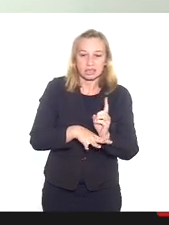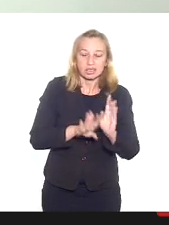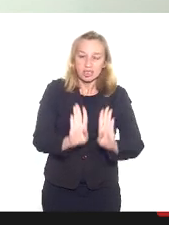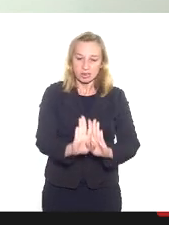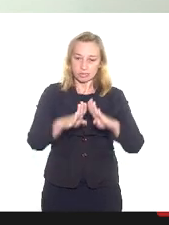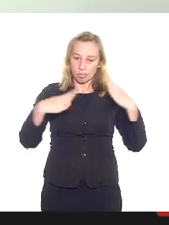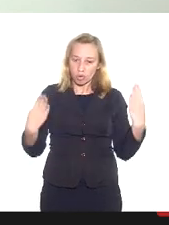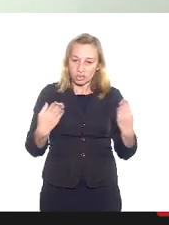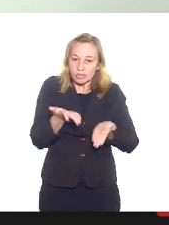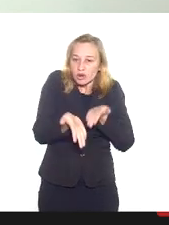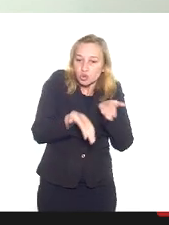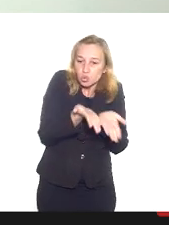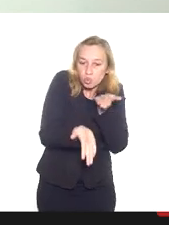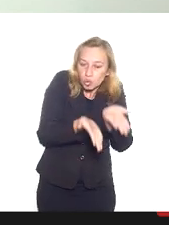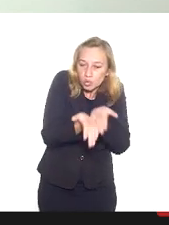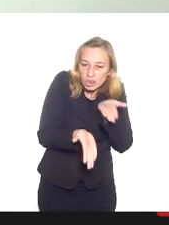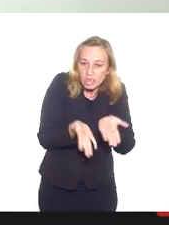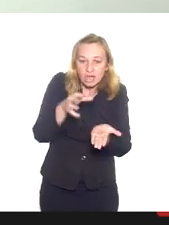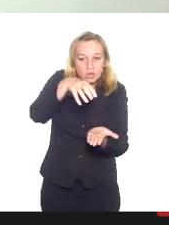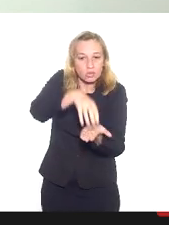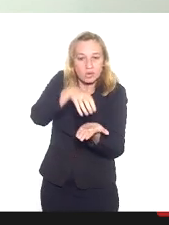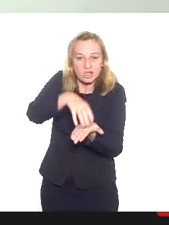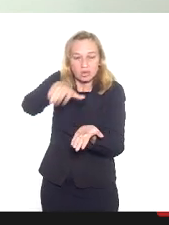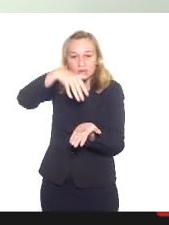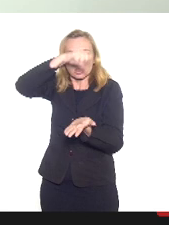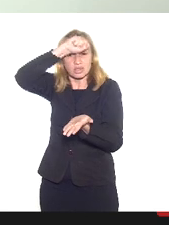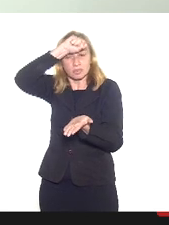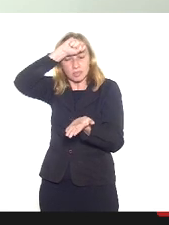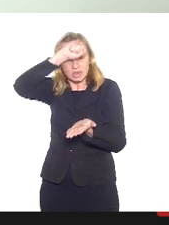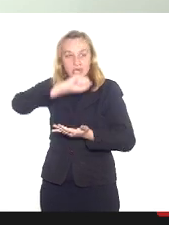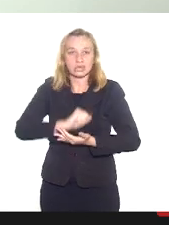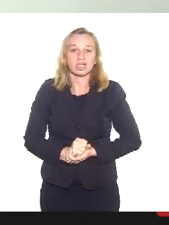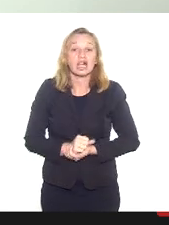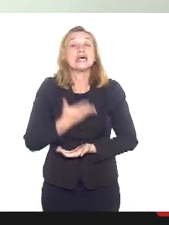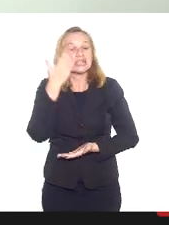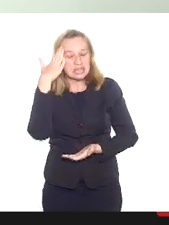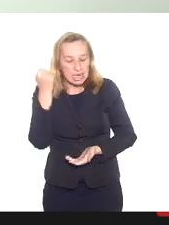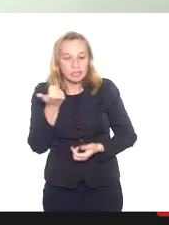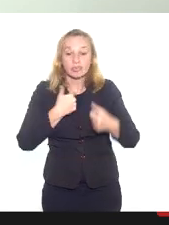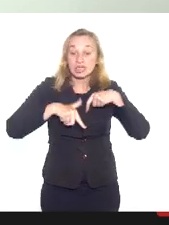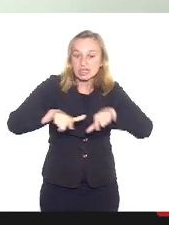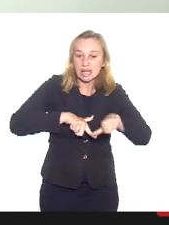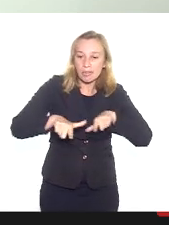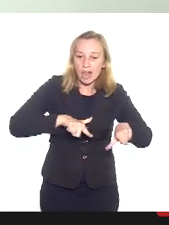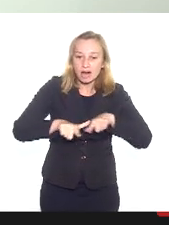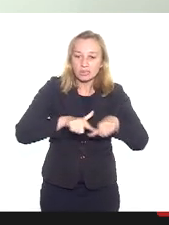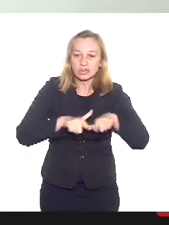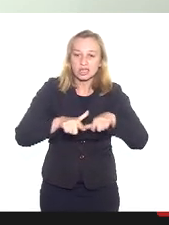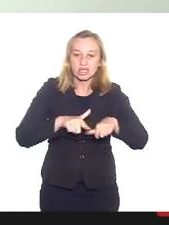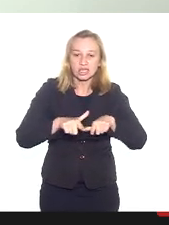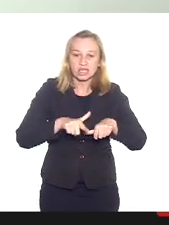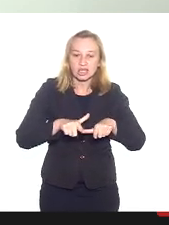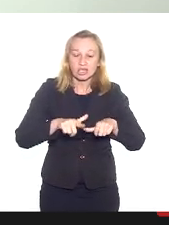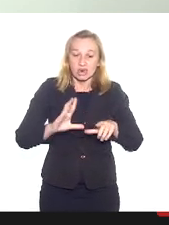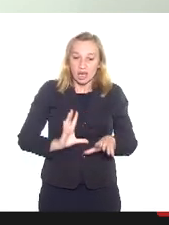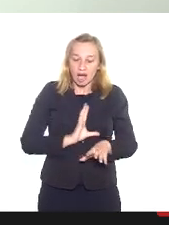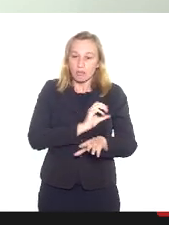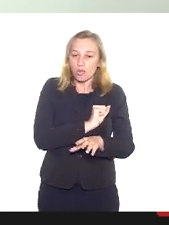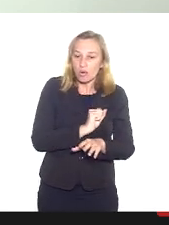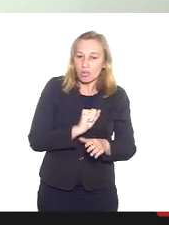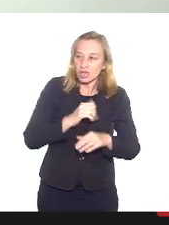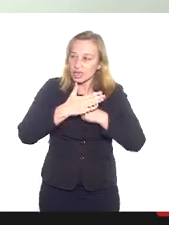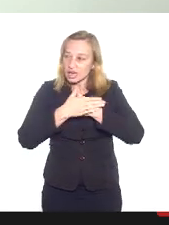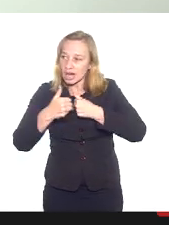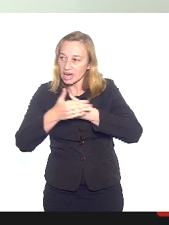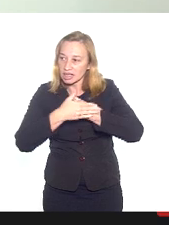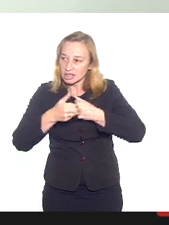abertas, assim como os tempos espíritas, esse trabalho que é feito com tanto amor e carinho